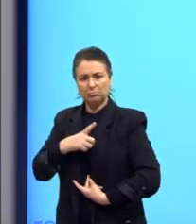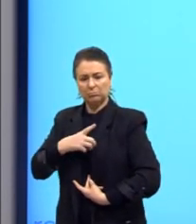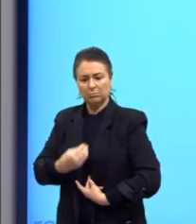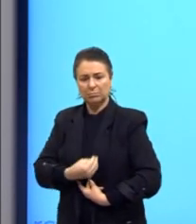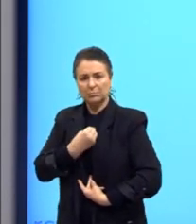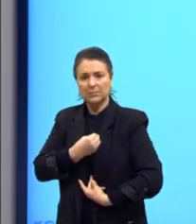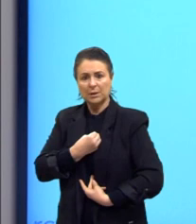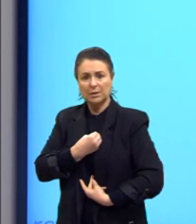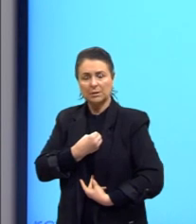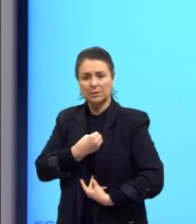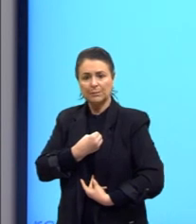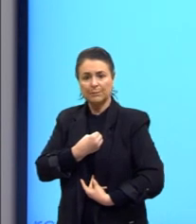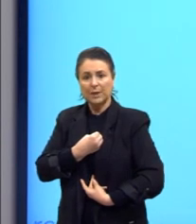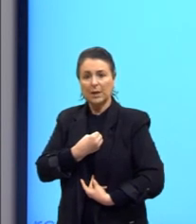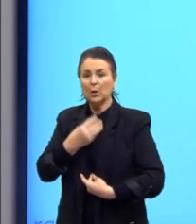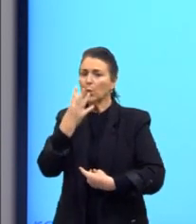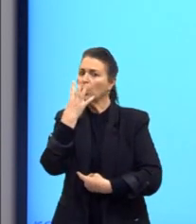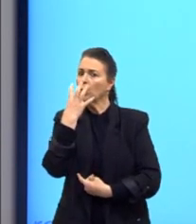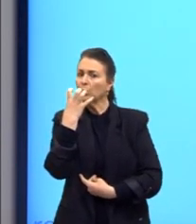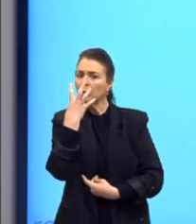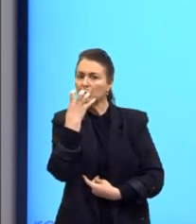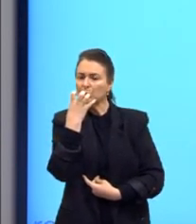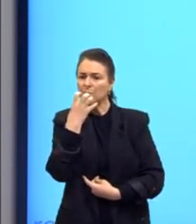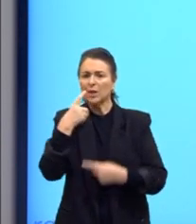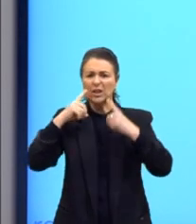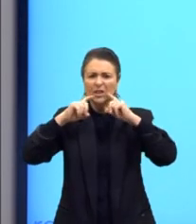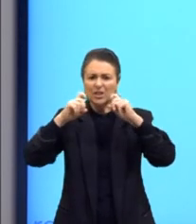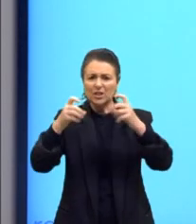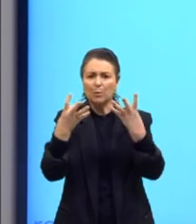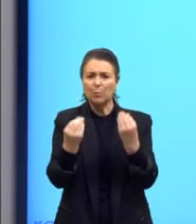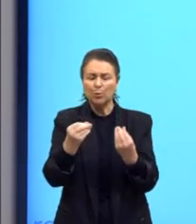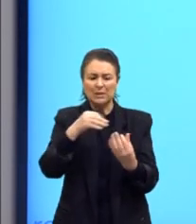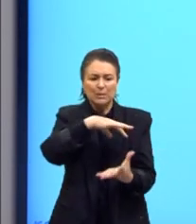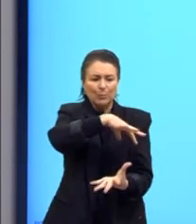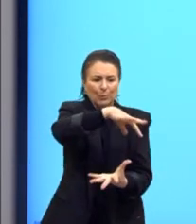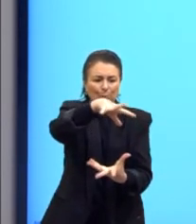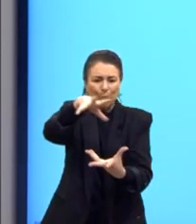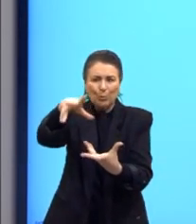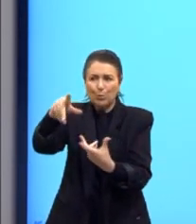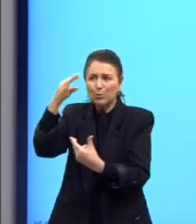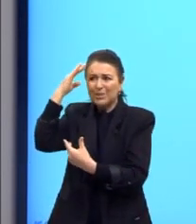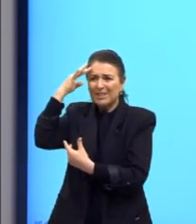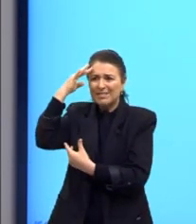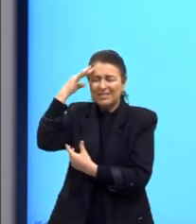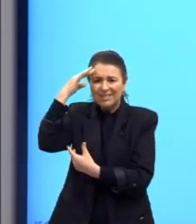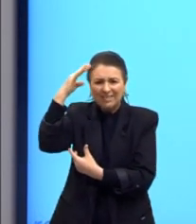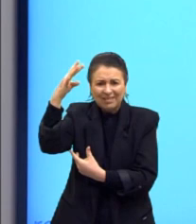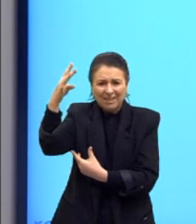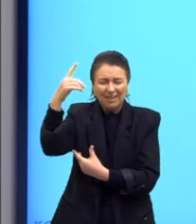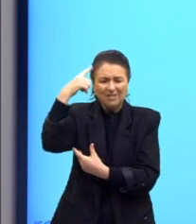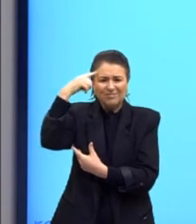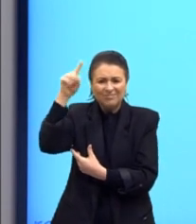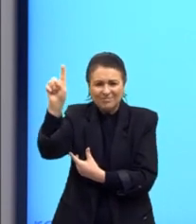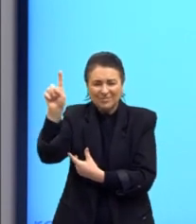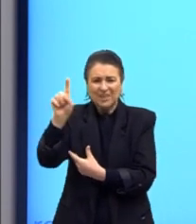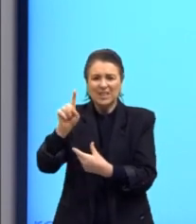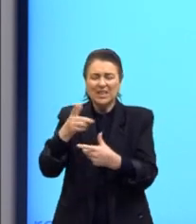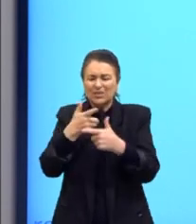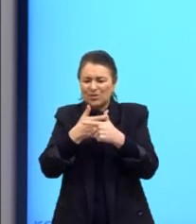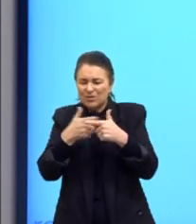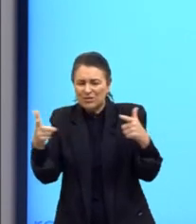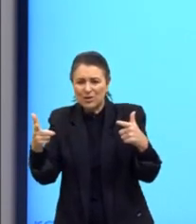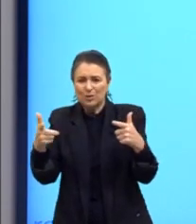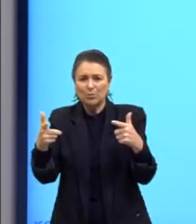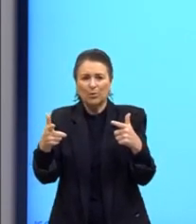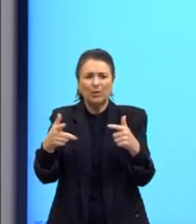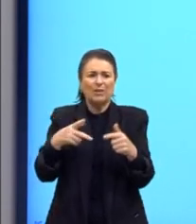sua existência. Então, o Nietzsche critica muito esse mundo das ideias, esse mundo dividido, nós ficarmos poupando nossa vida para